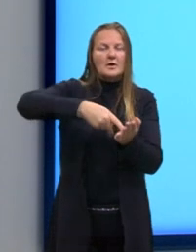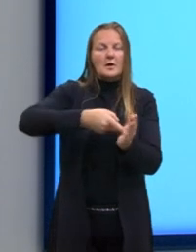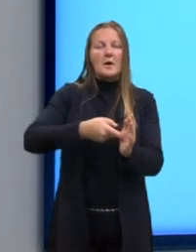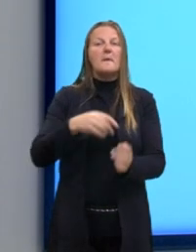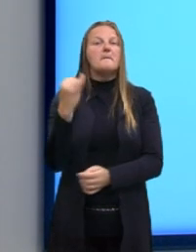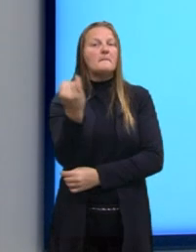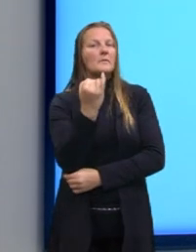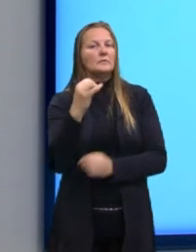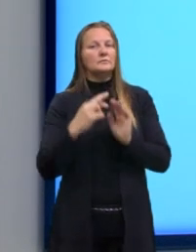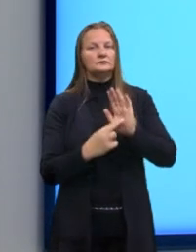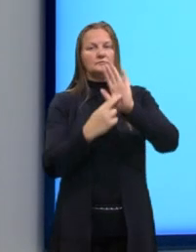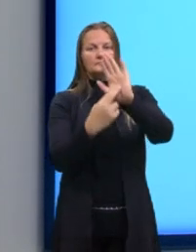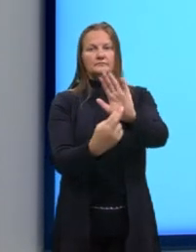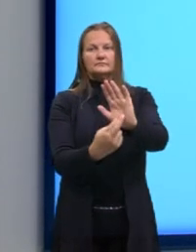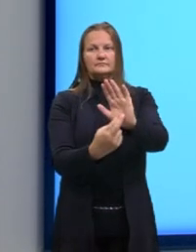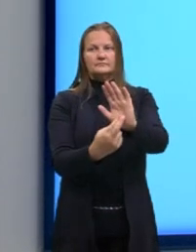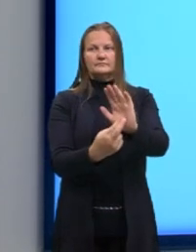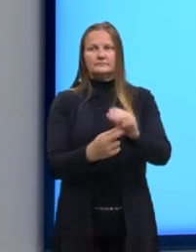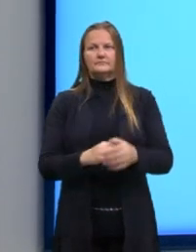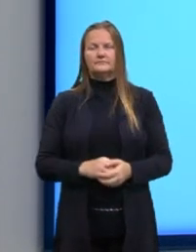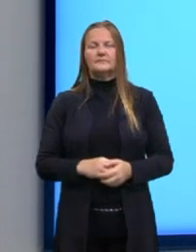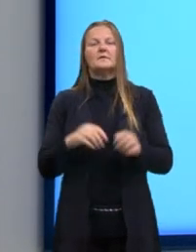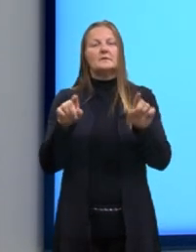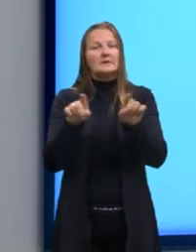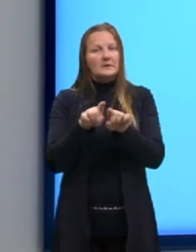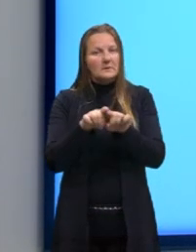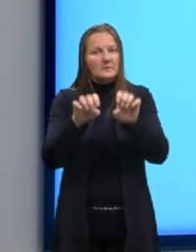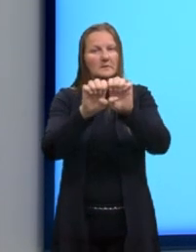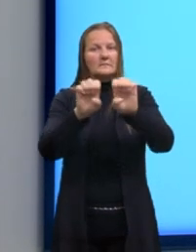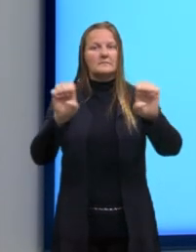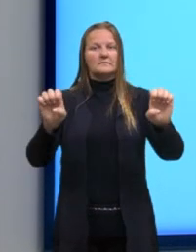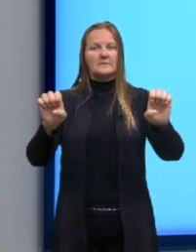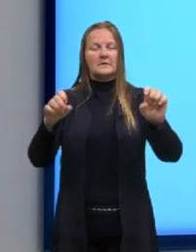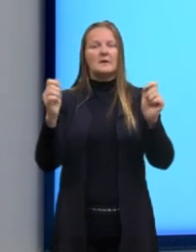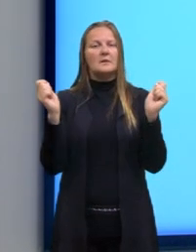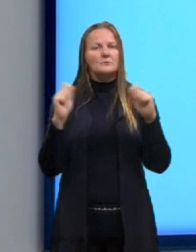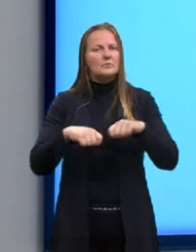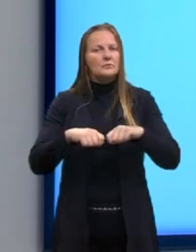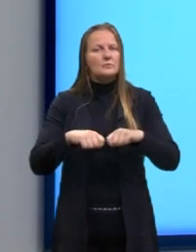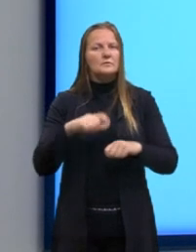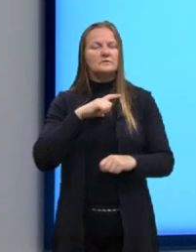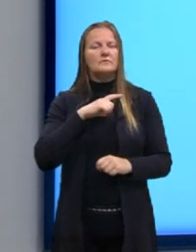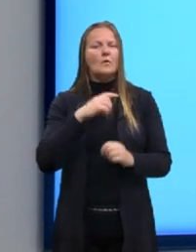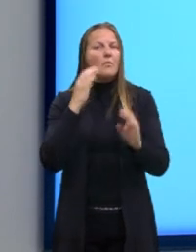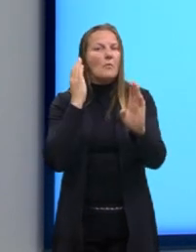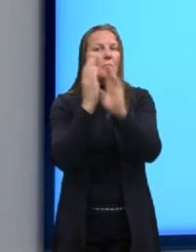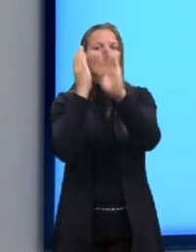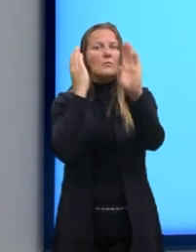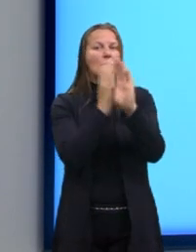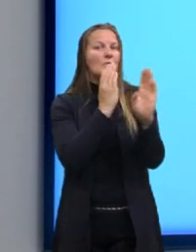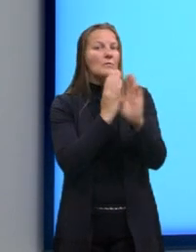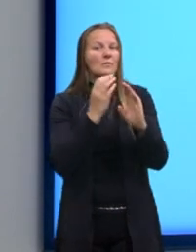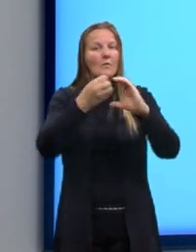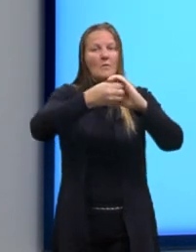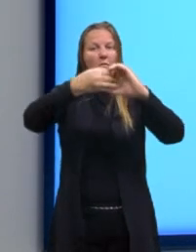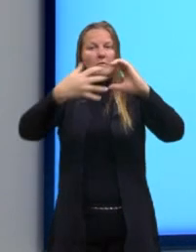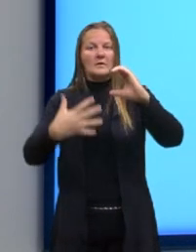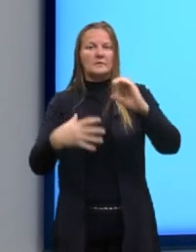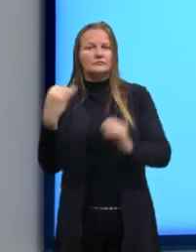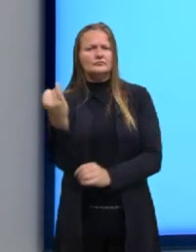ser representada por uma equação. E ela nos permite descobrir várias características